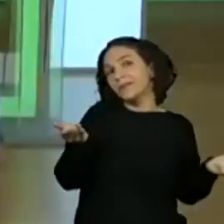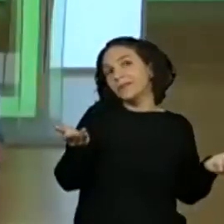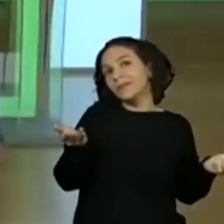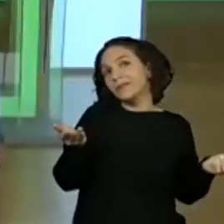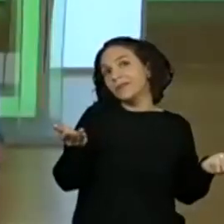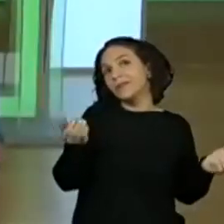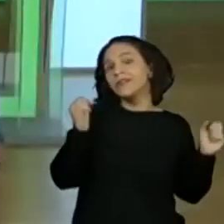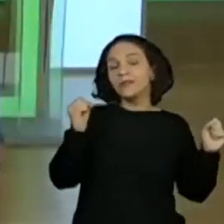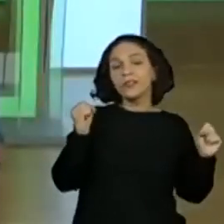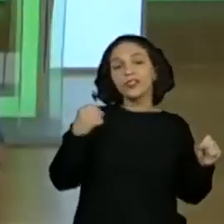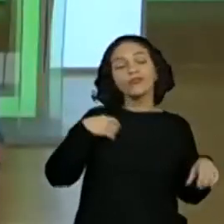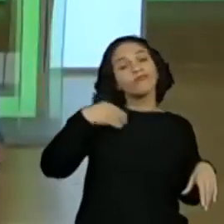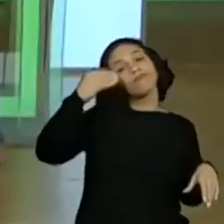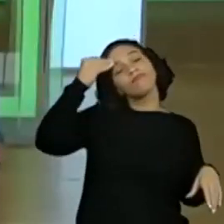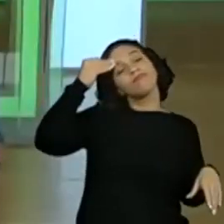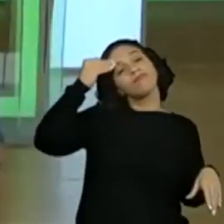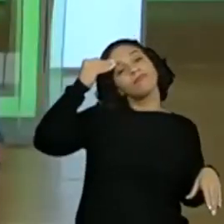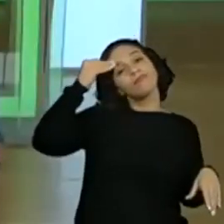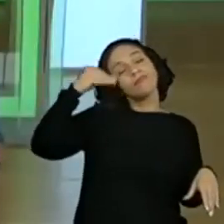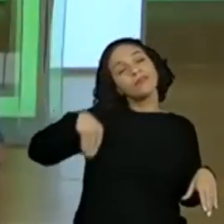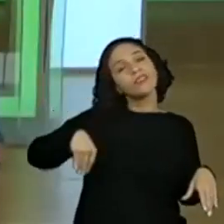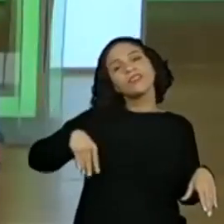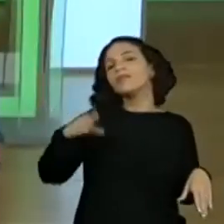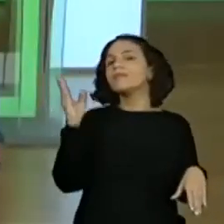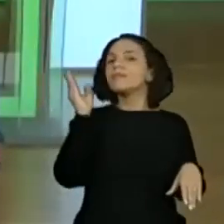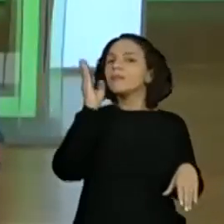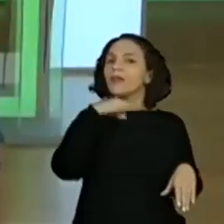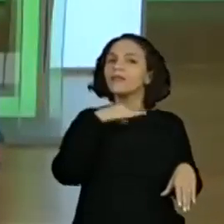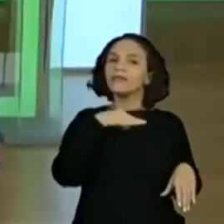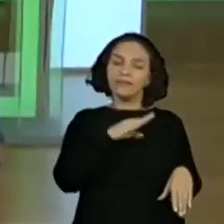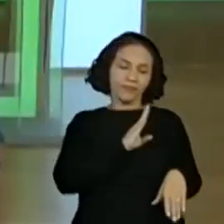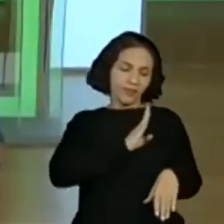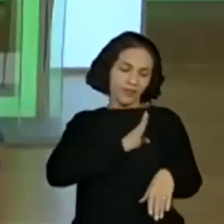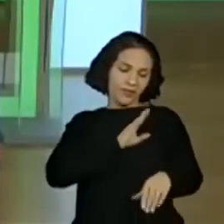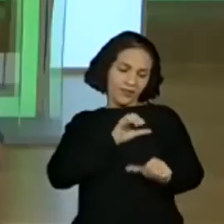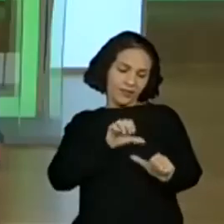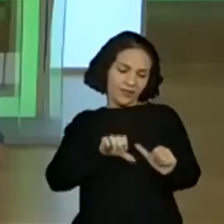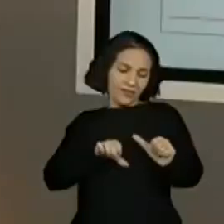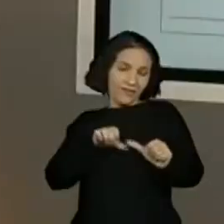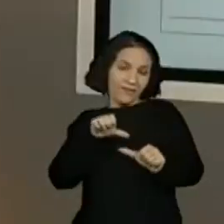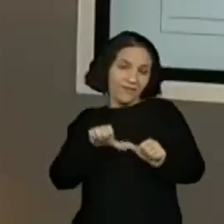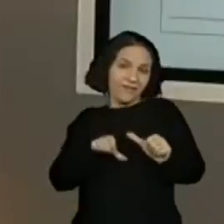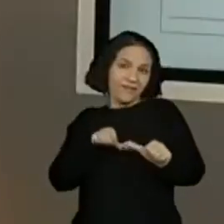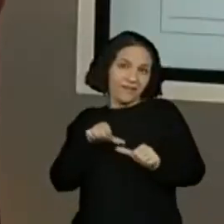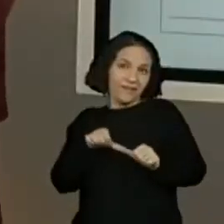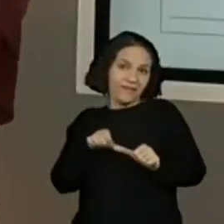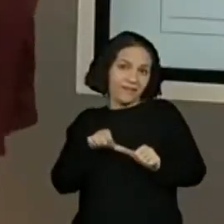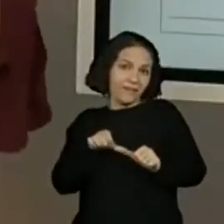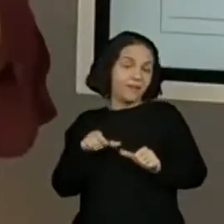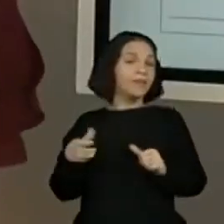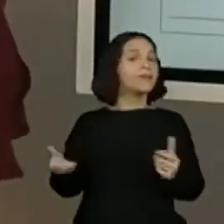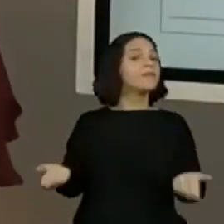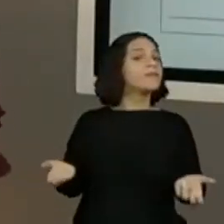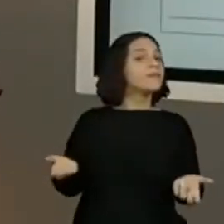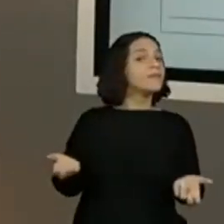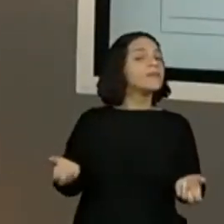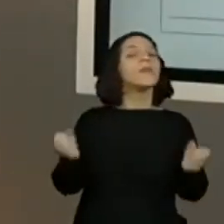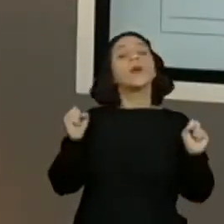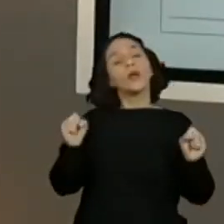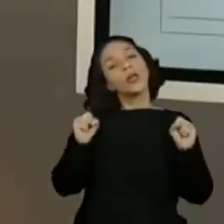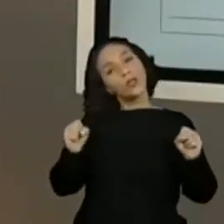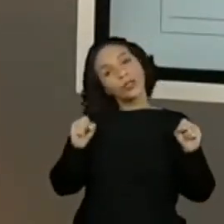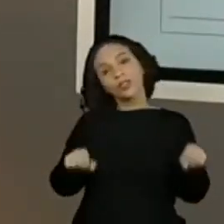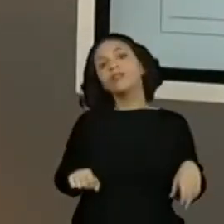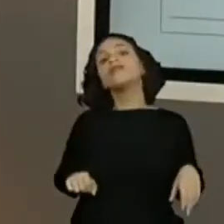ele desistiu de ser mal e tem o seu coração transformado. Ah, é também. Olha aí, é outro